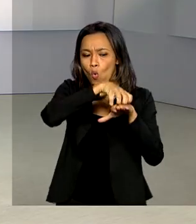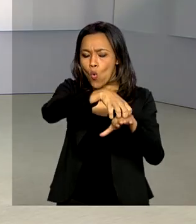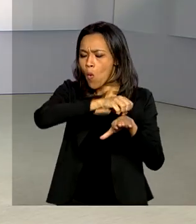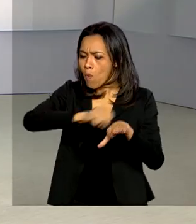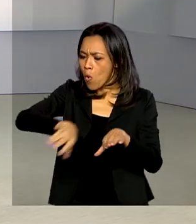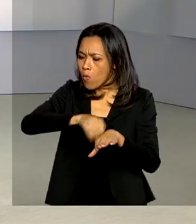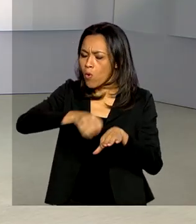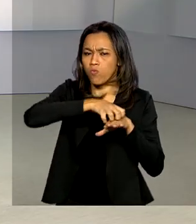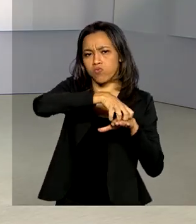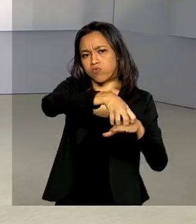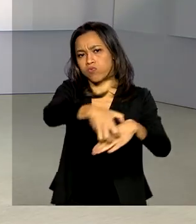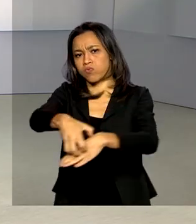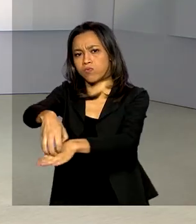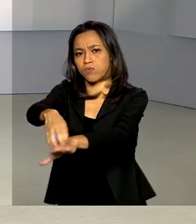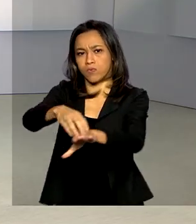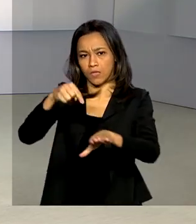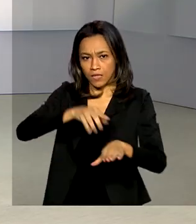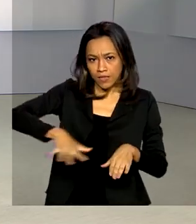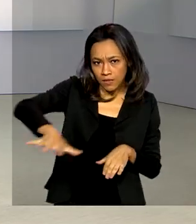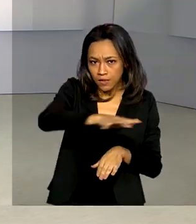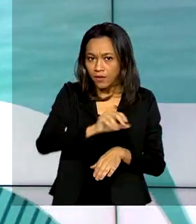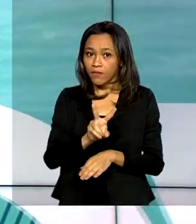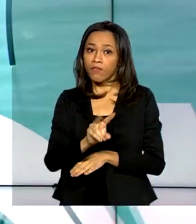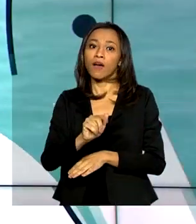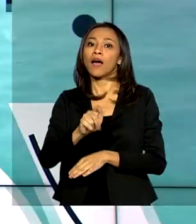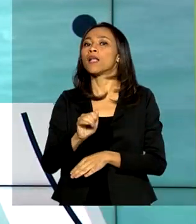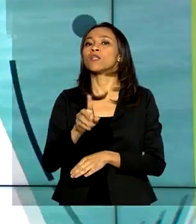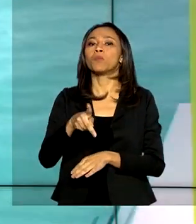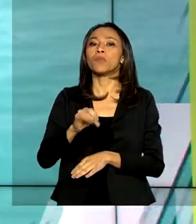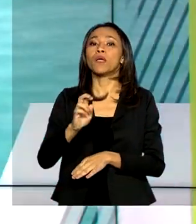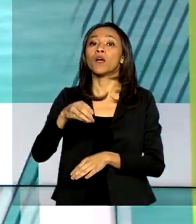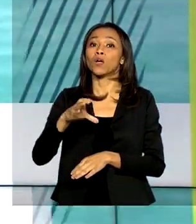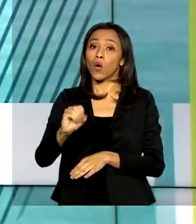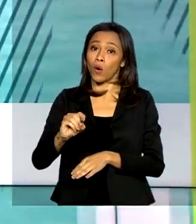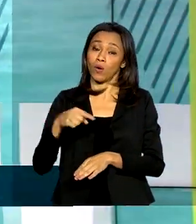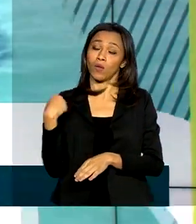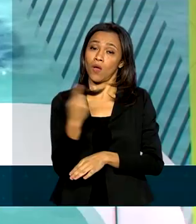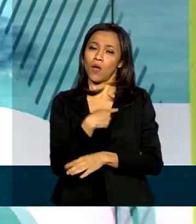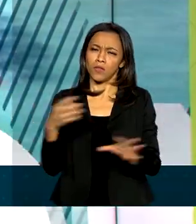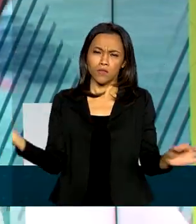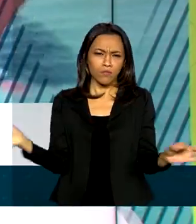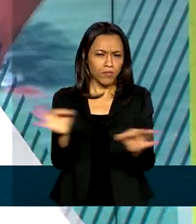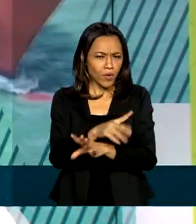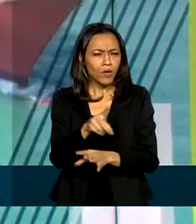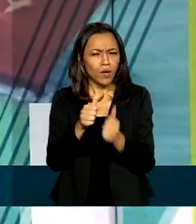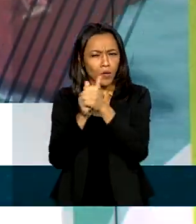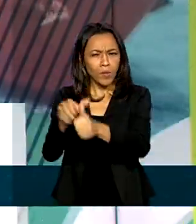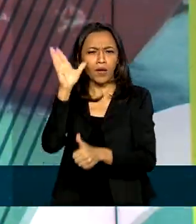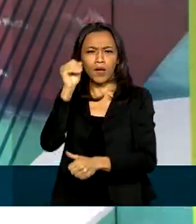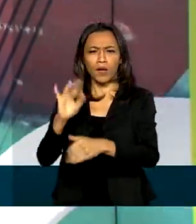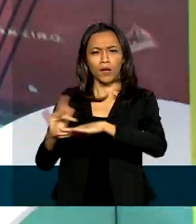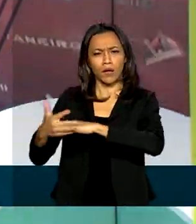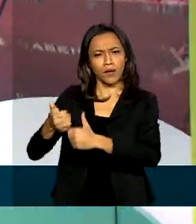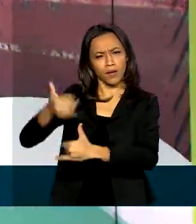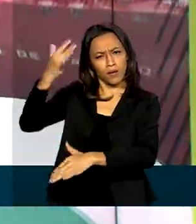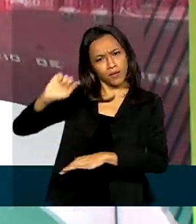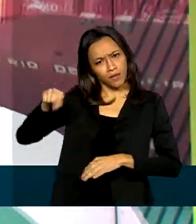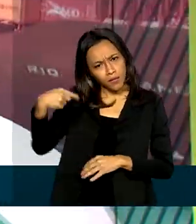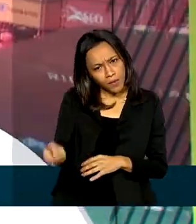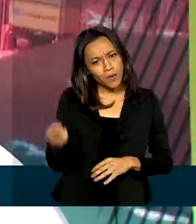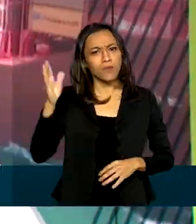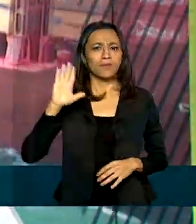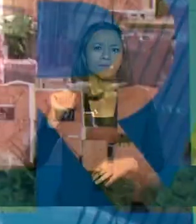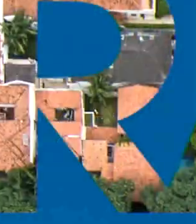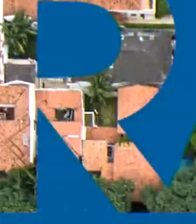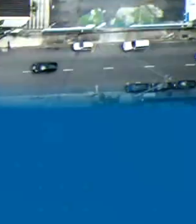agropecuários do Vale do Piancó. A gente fica por aqui. Nos acompanhe também pelas redes sociais. Até a próxima edição.